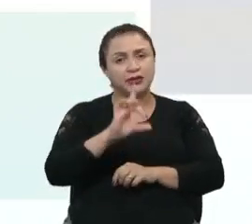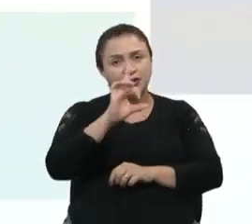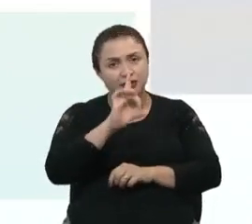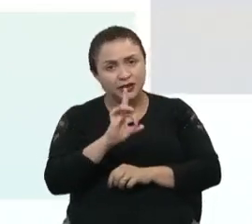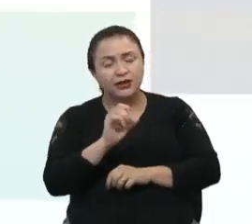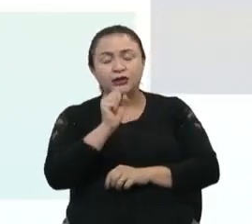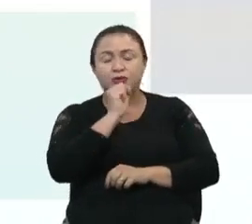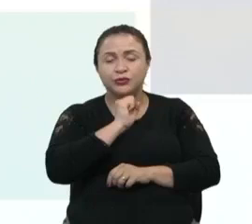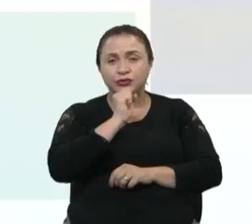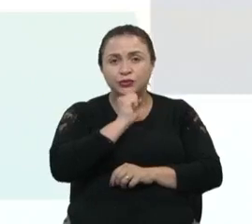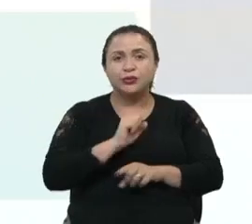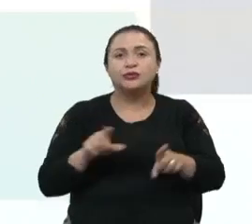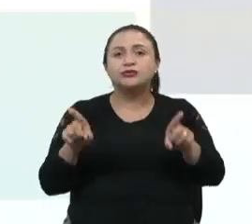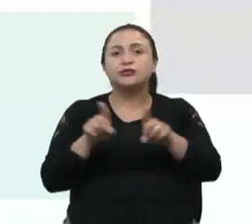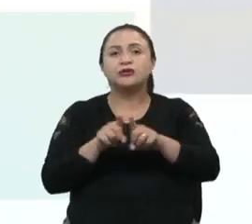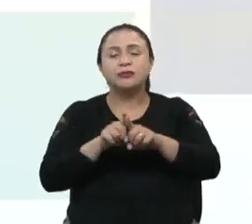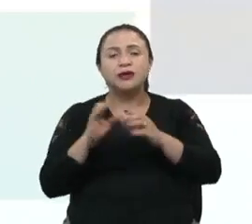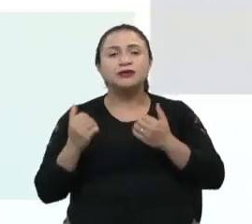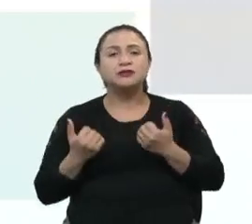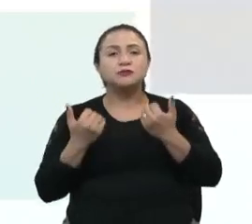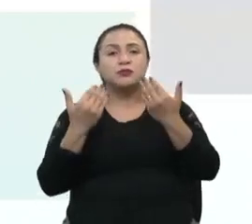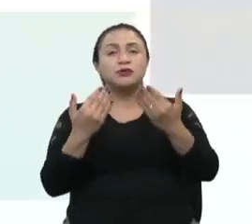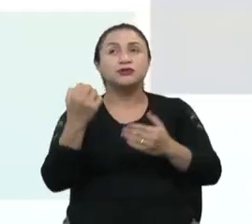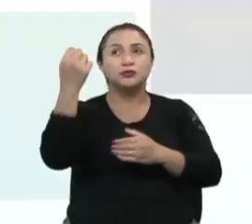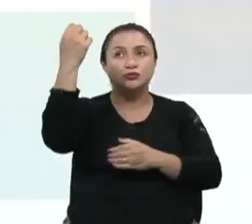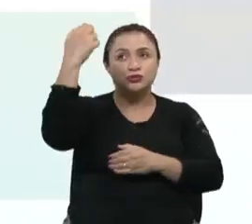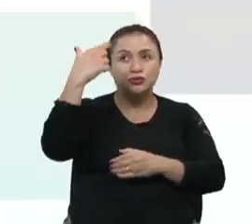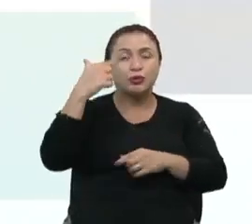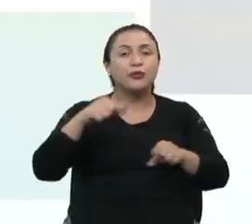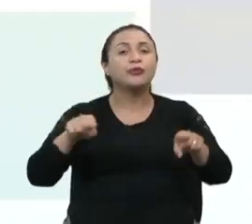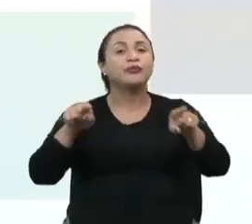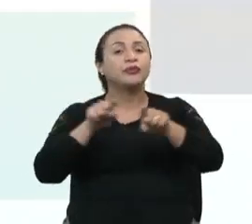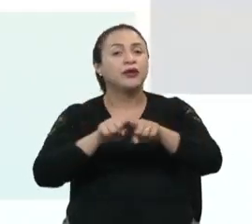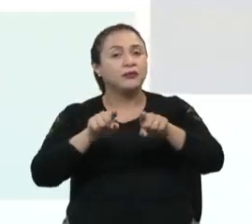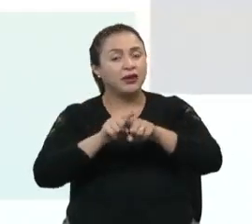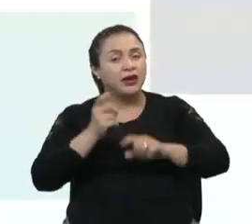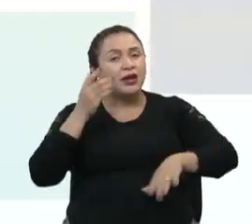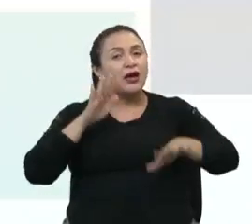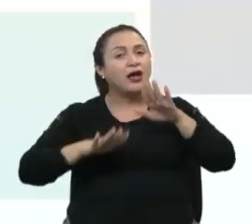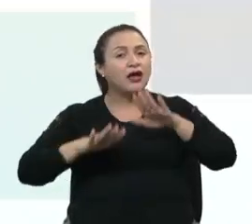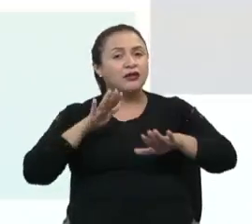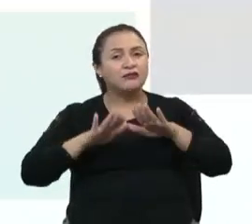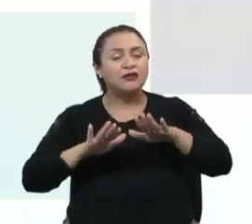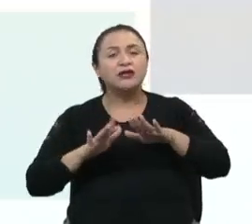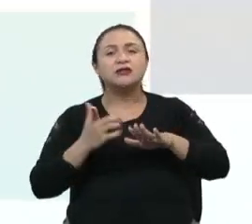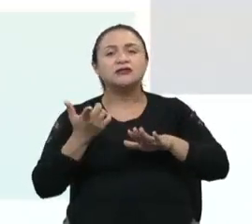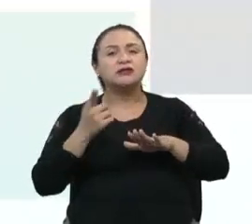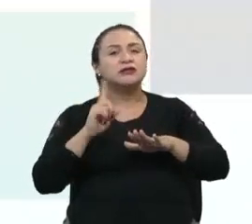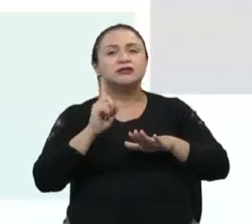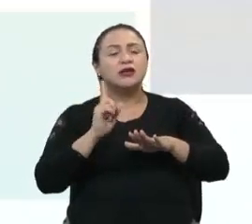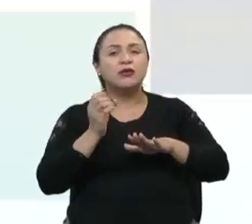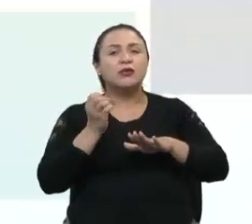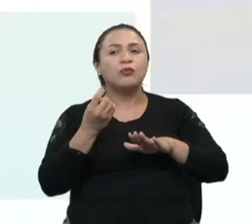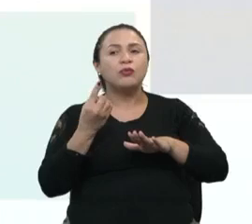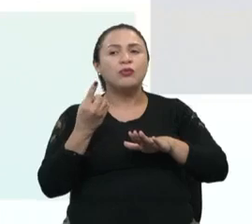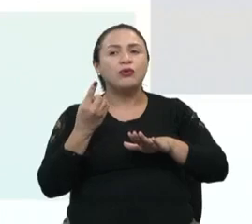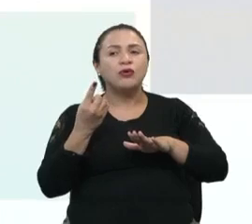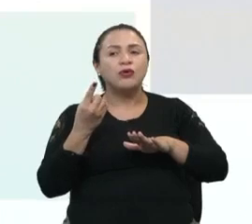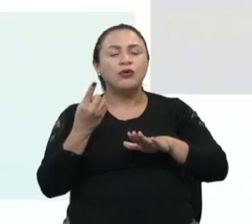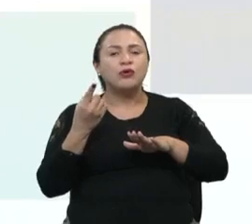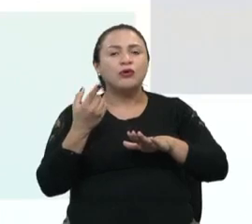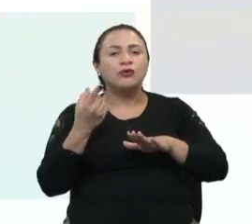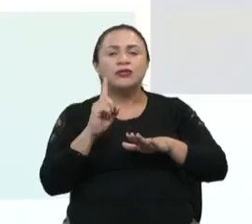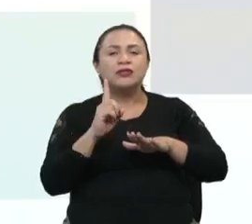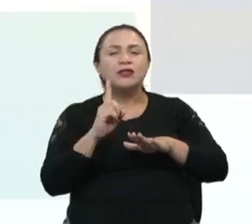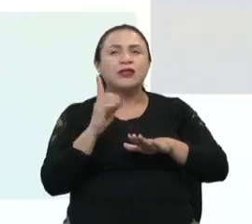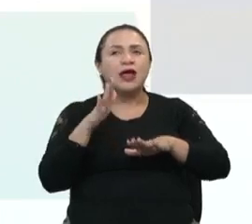idoso, a própria exposição solar, que muitas vezes pode não ser suficiente ou adequada,